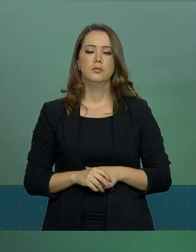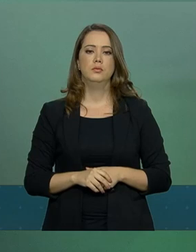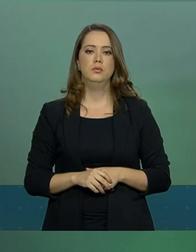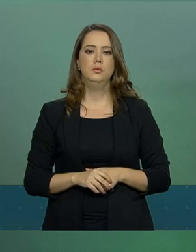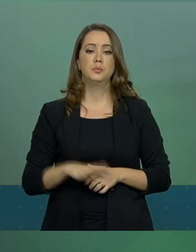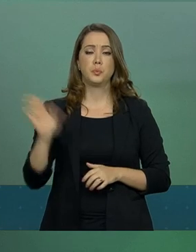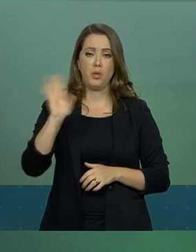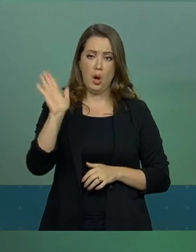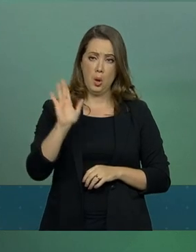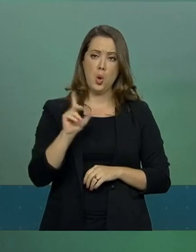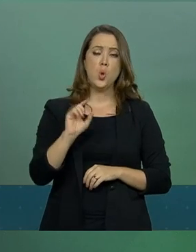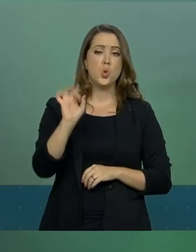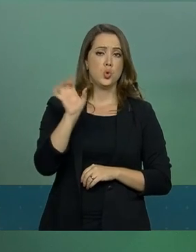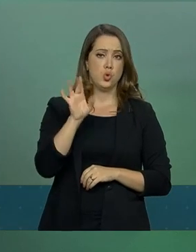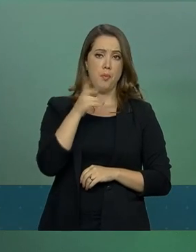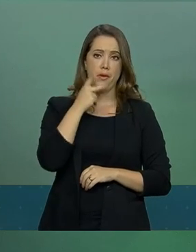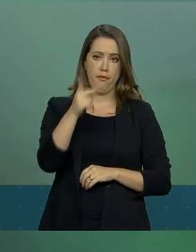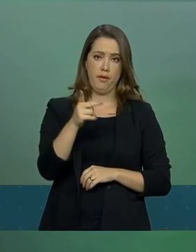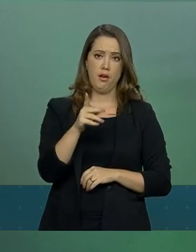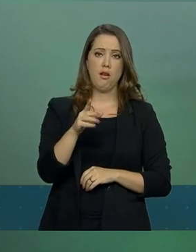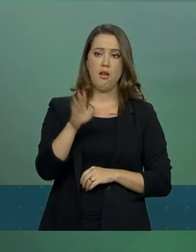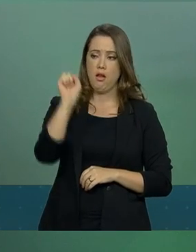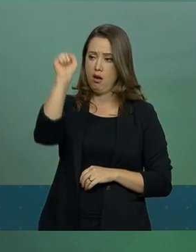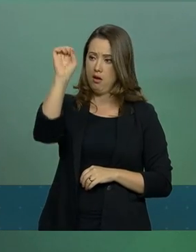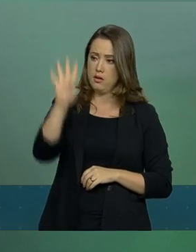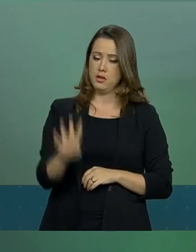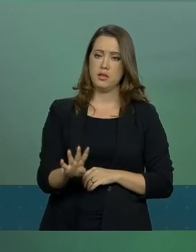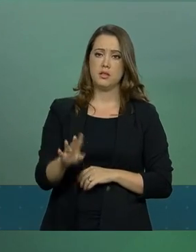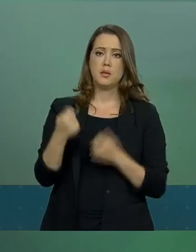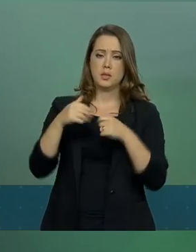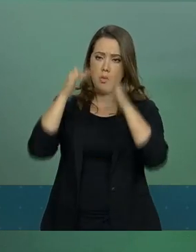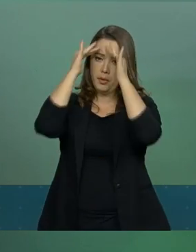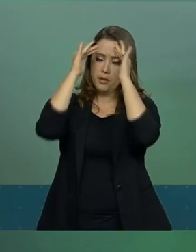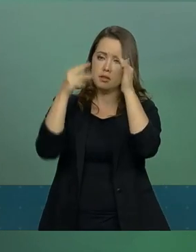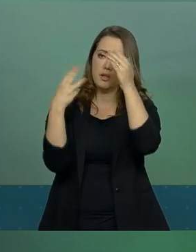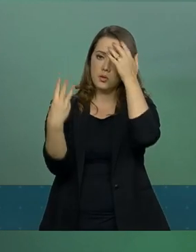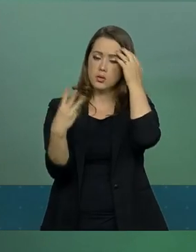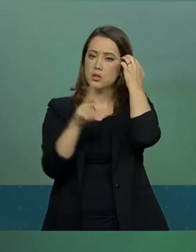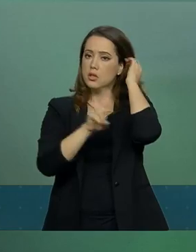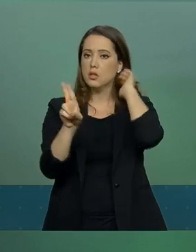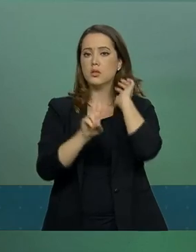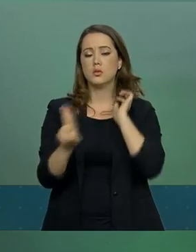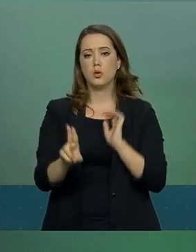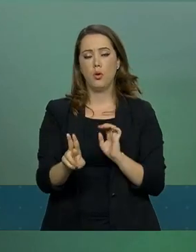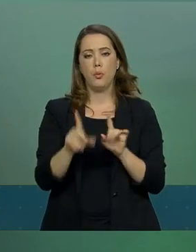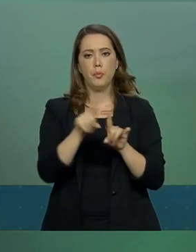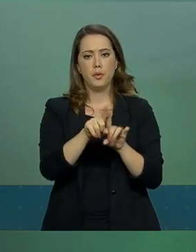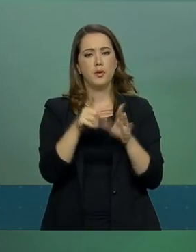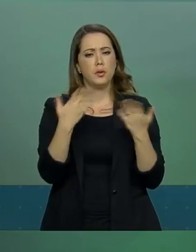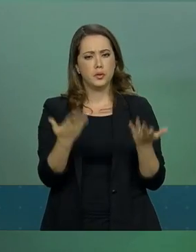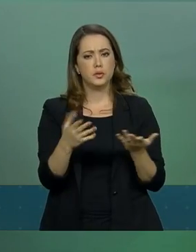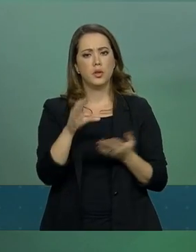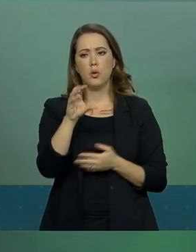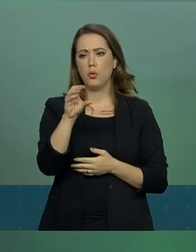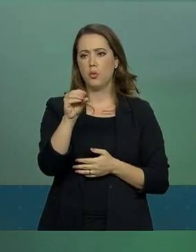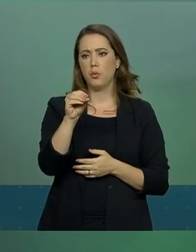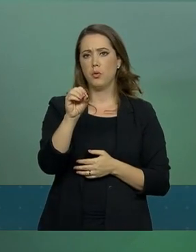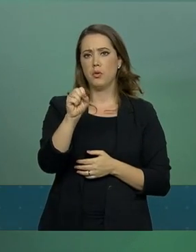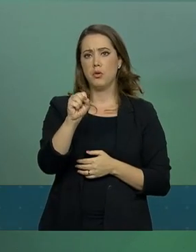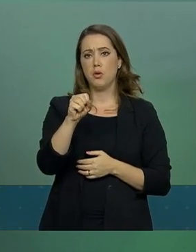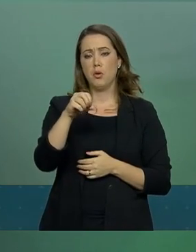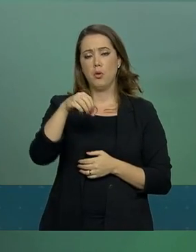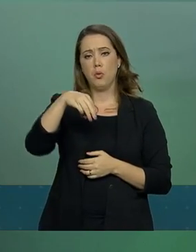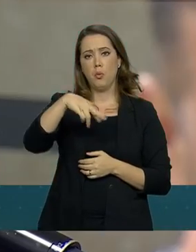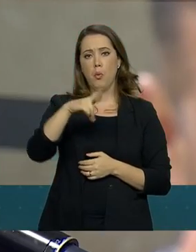Não, só para complementar, porque na lista, na verdade, ele tem que seguir os três nomes. E aí, a partir do dia 27, o Admar, ele sai do